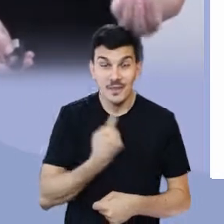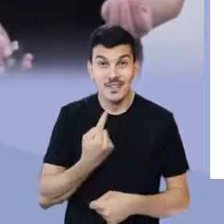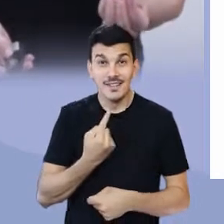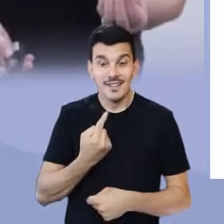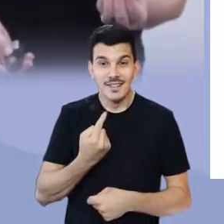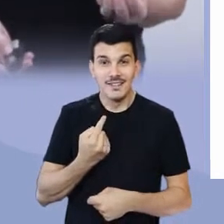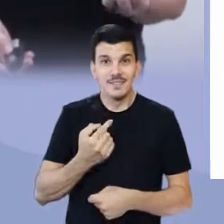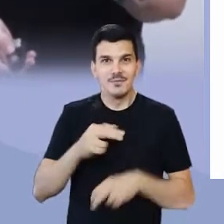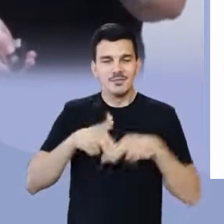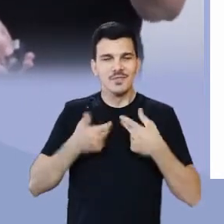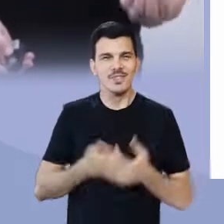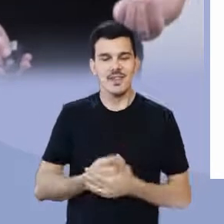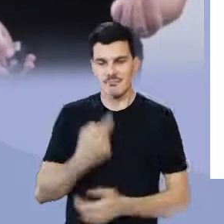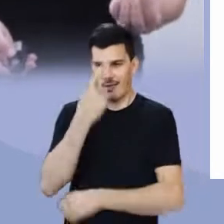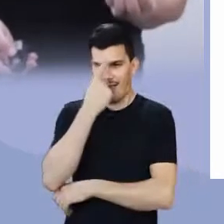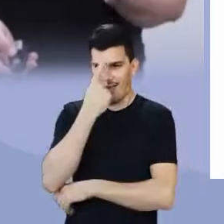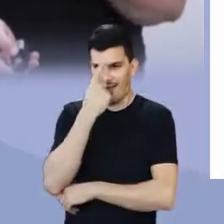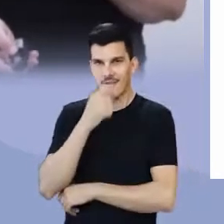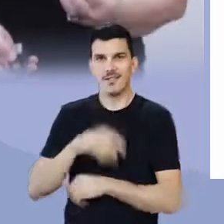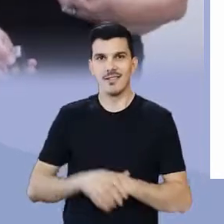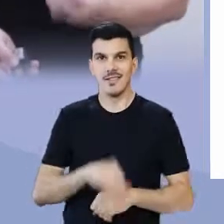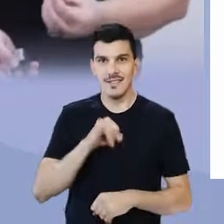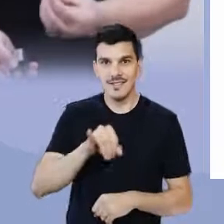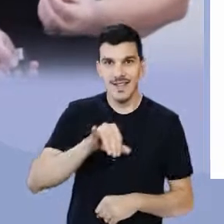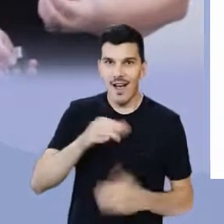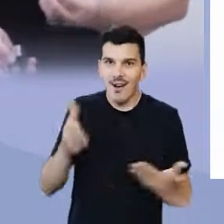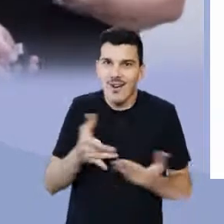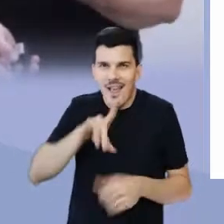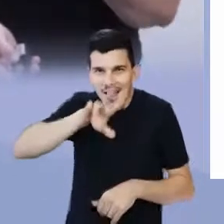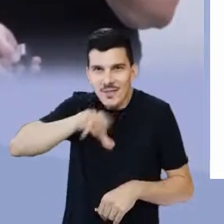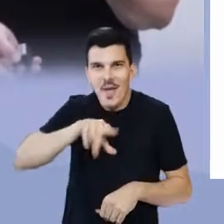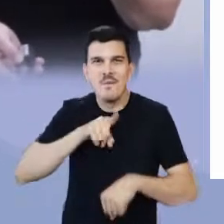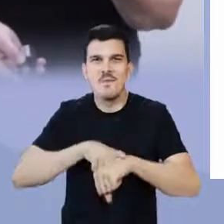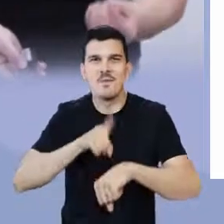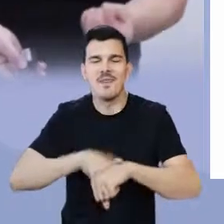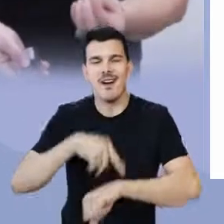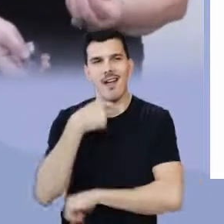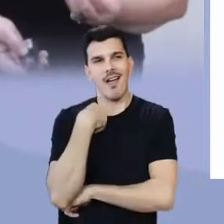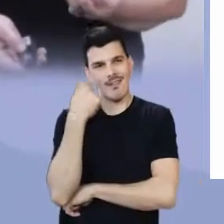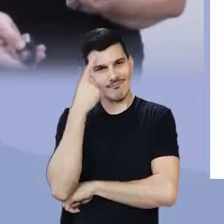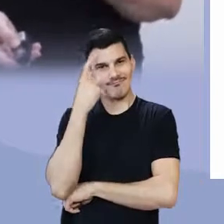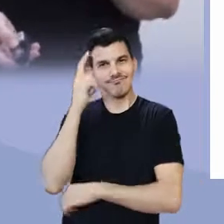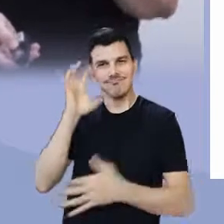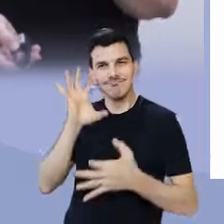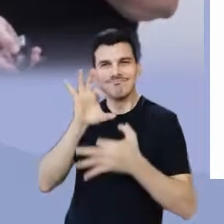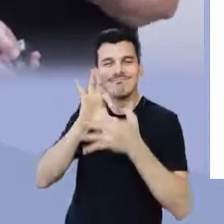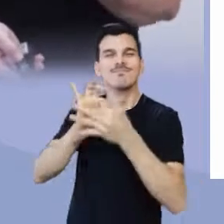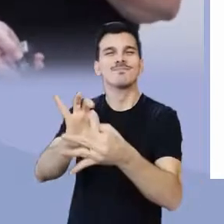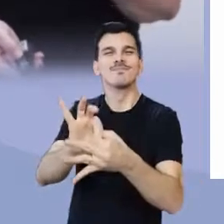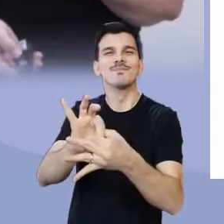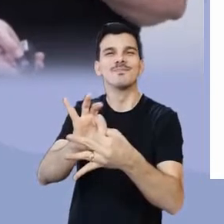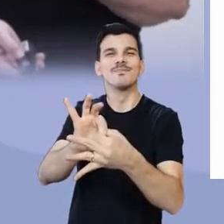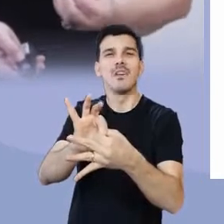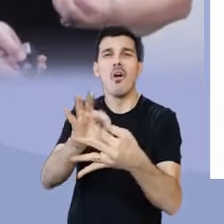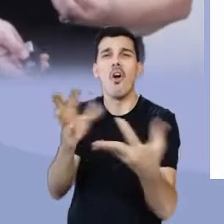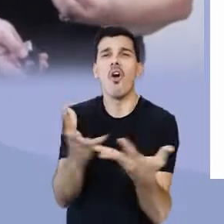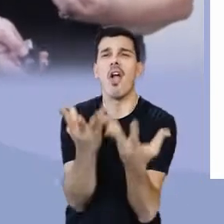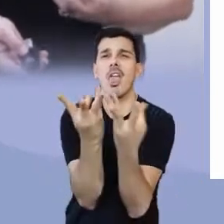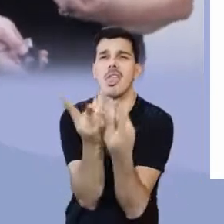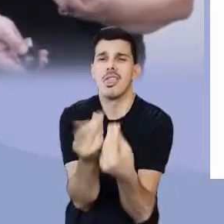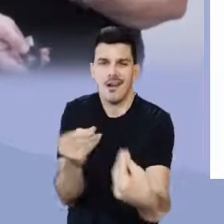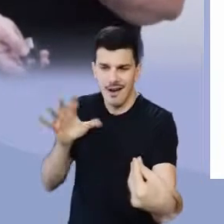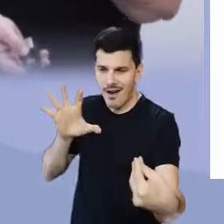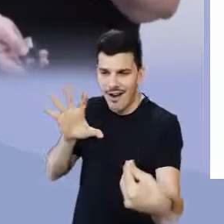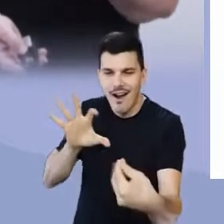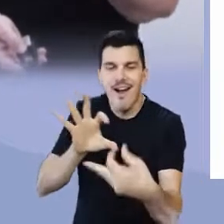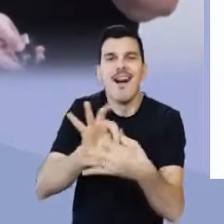pensemos se esse não é o momento de recompor o que se encontra destroçado,